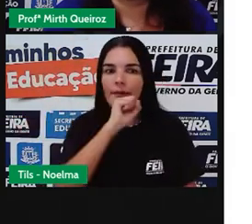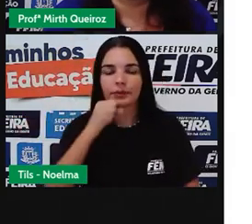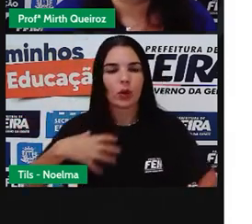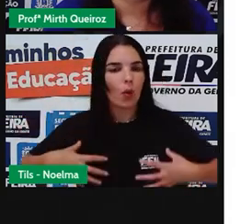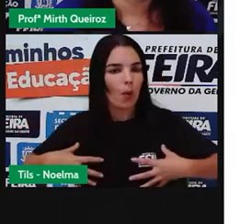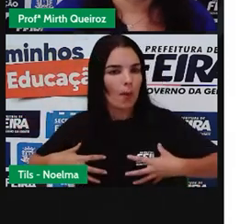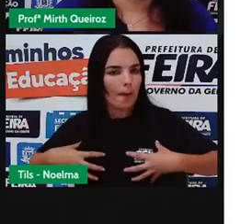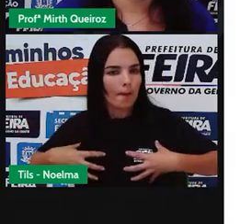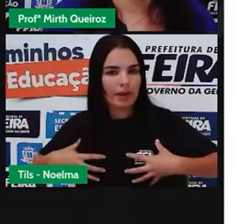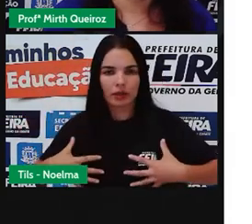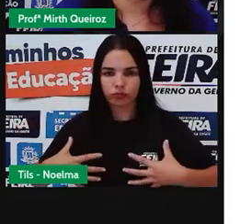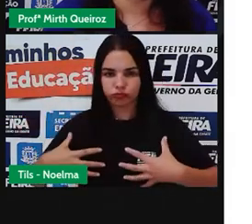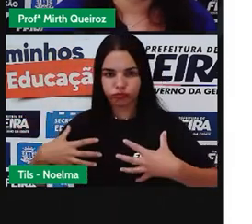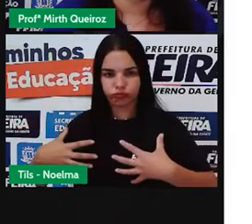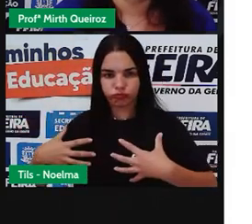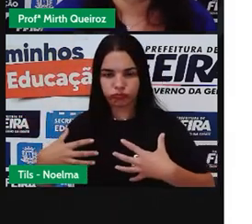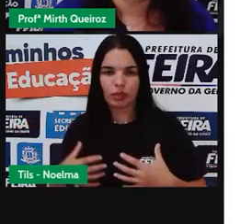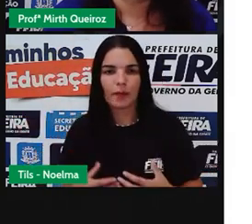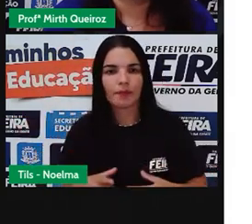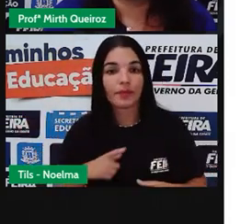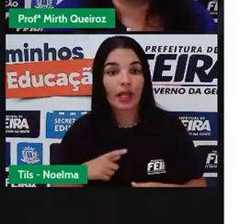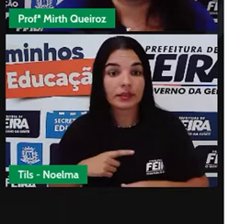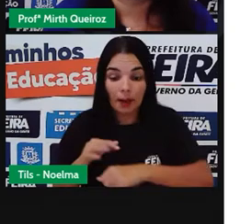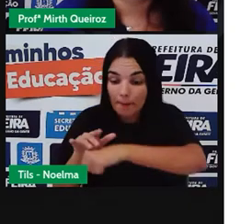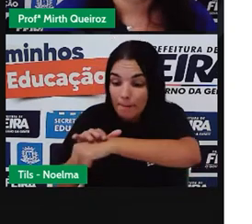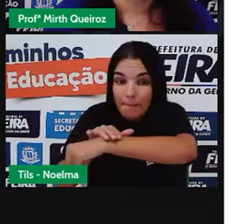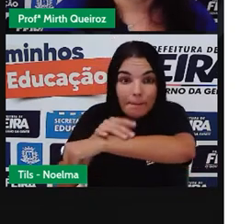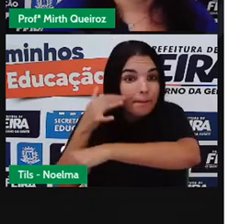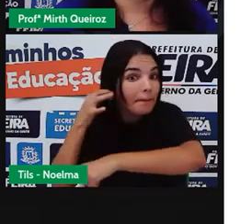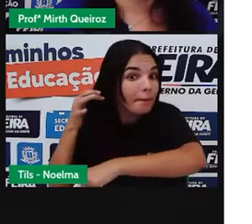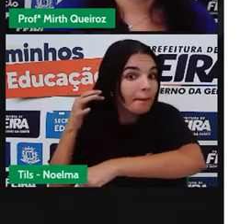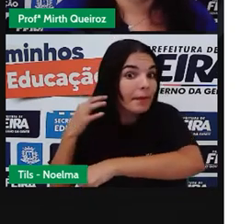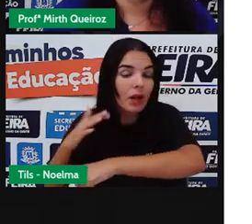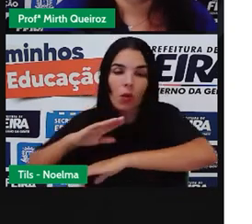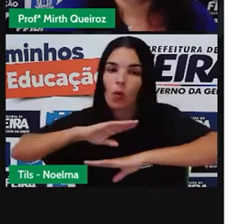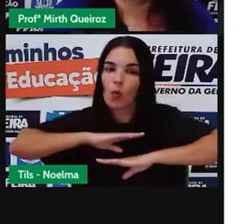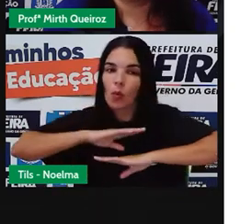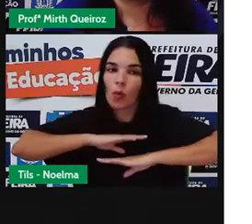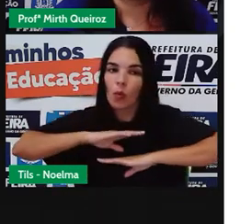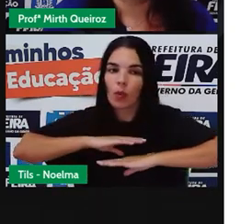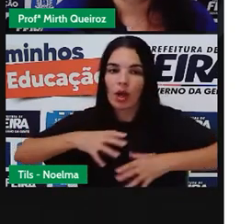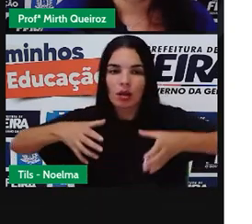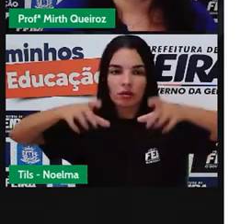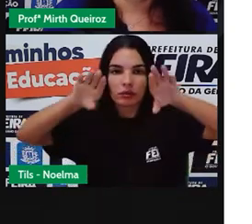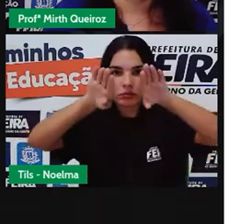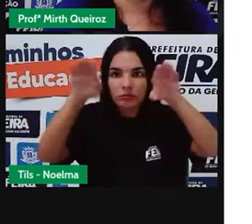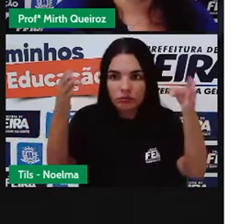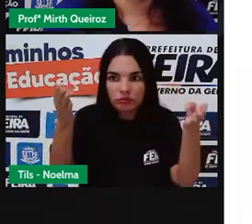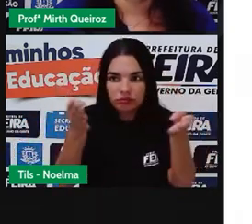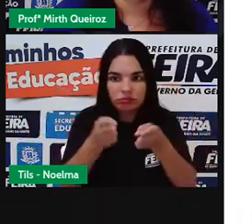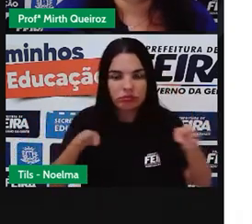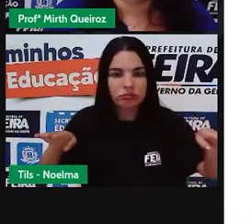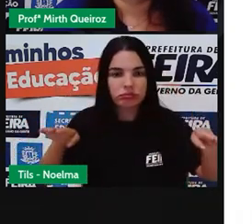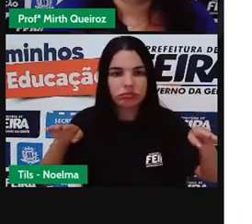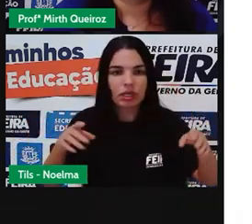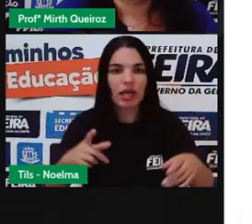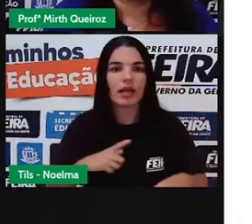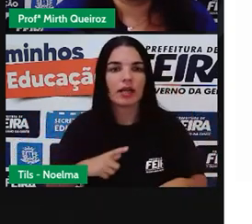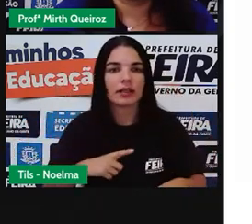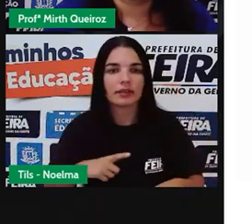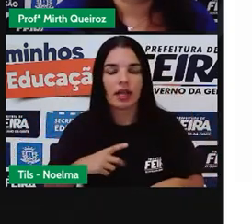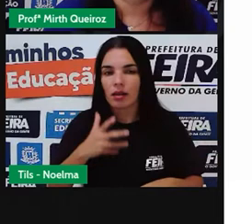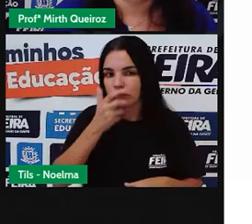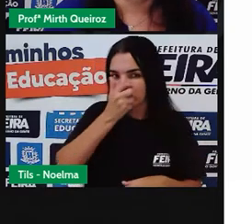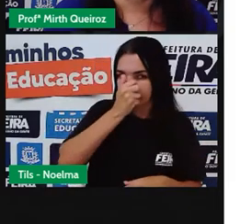ficam maiores. O surgimento de pelos no corpo. Alargamento dos quadris. O acúm da gordura